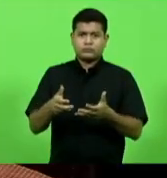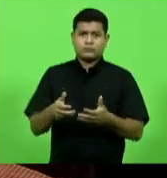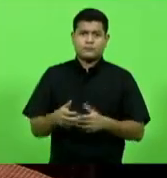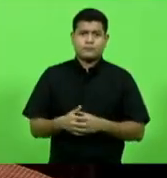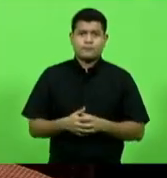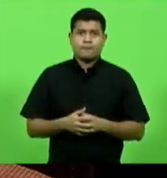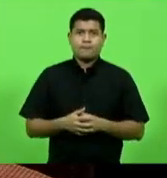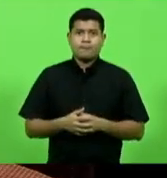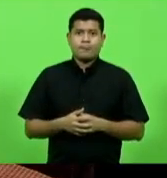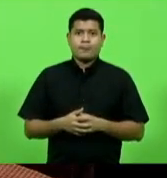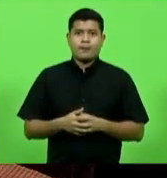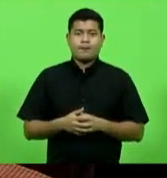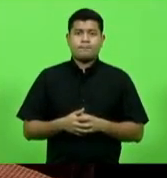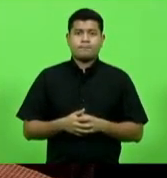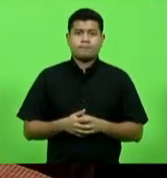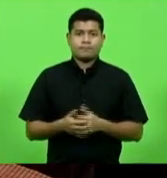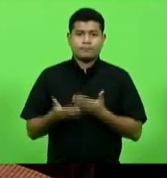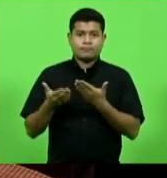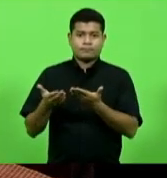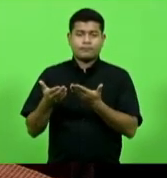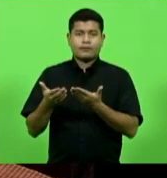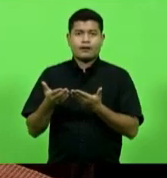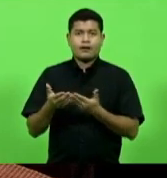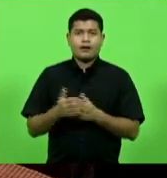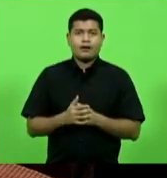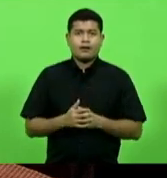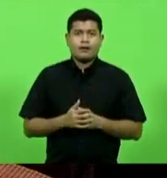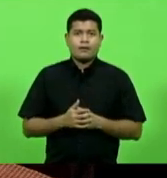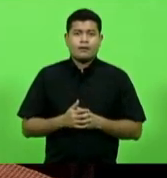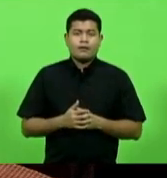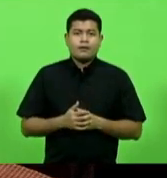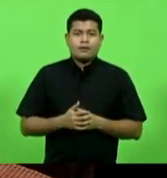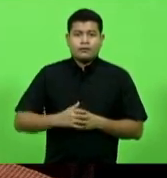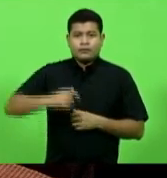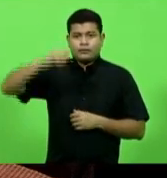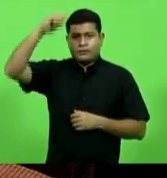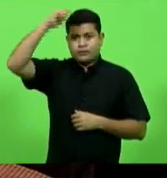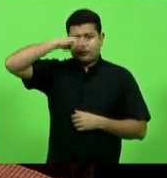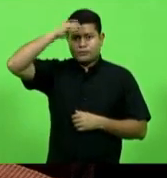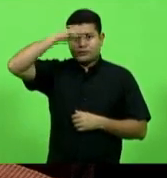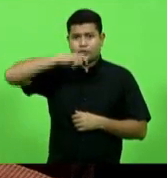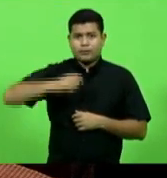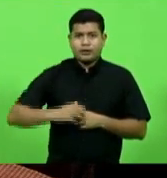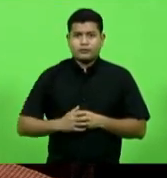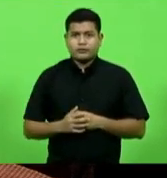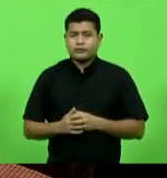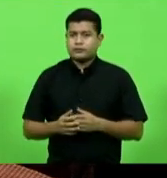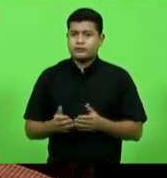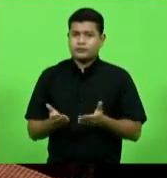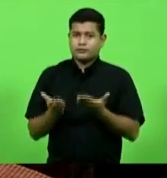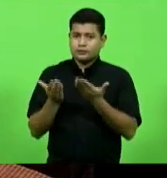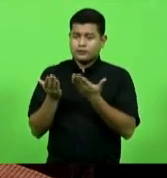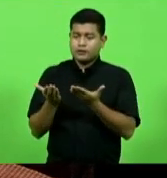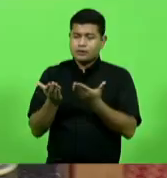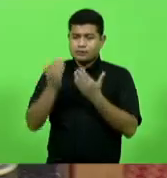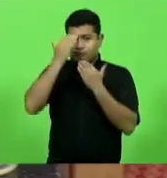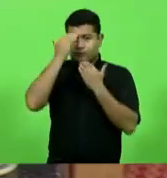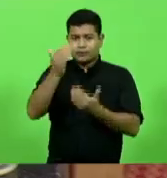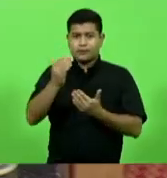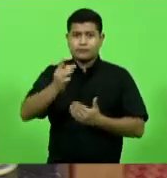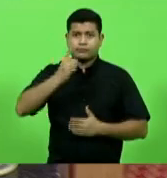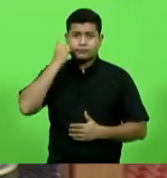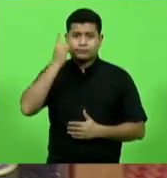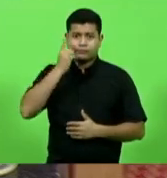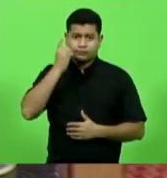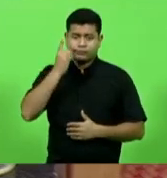Maurício colega Marius por favor obrigado seu presidente senhores deputados eu